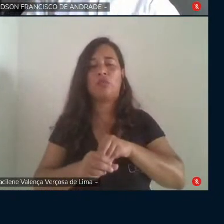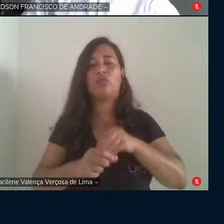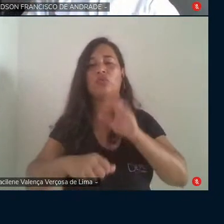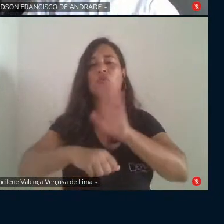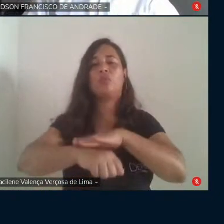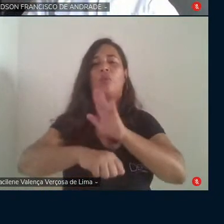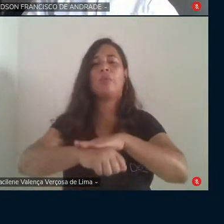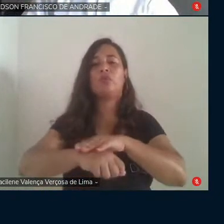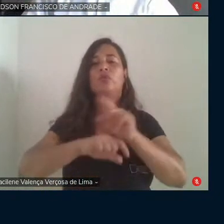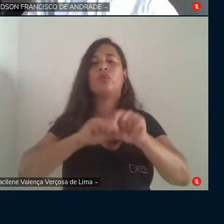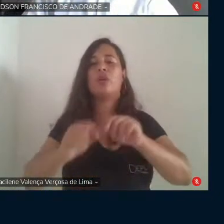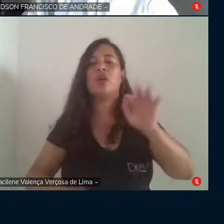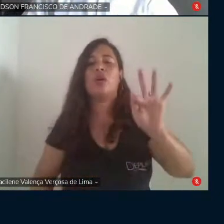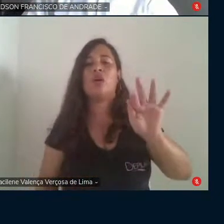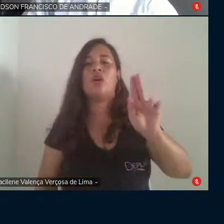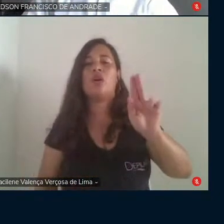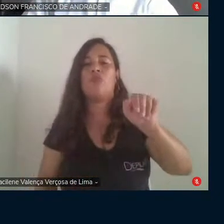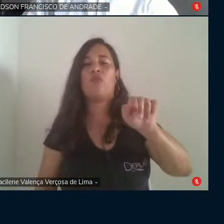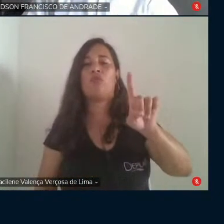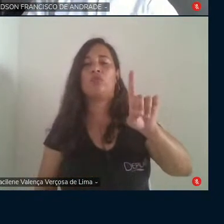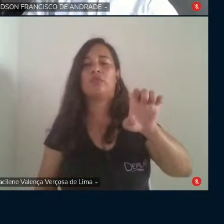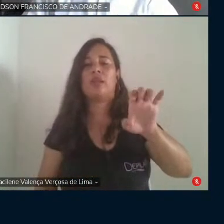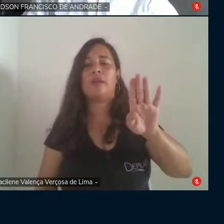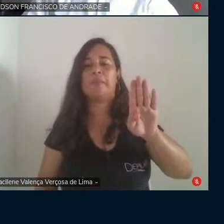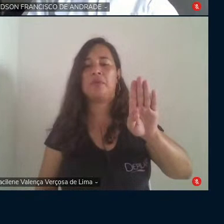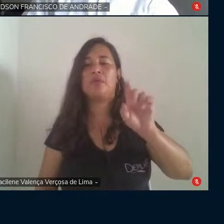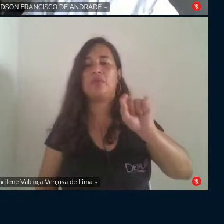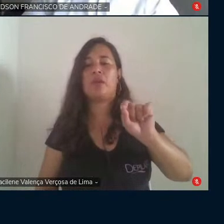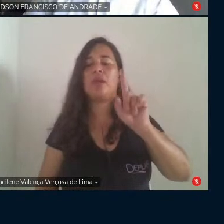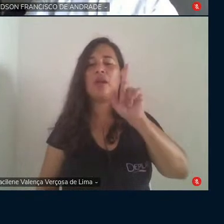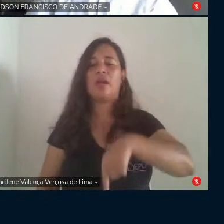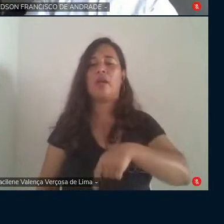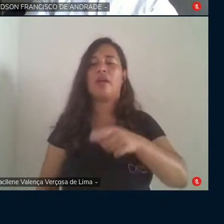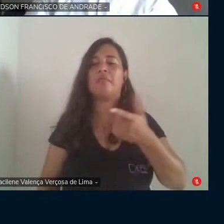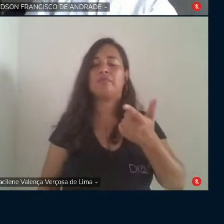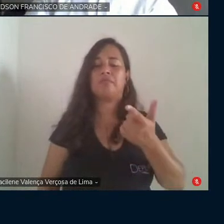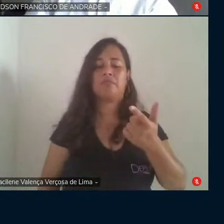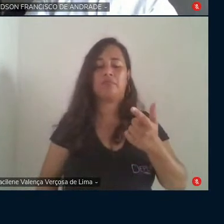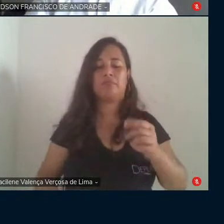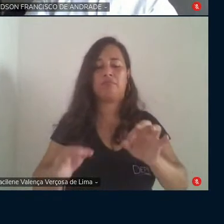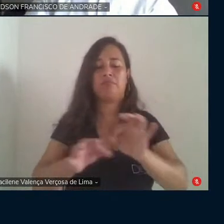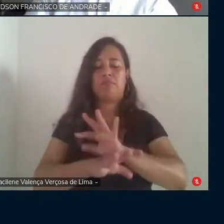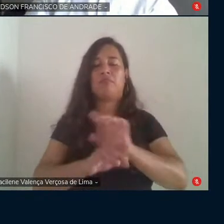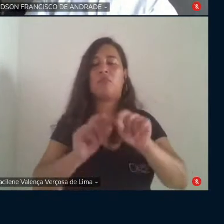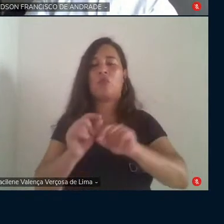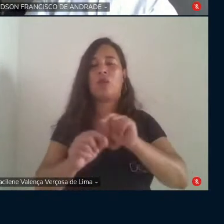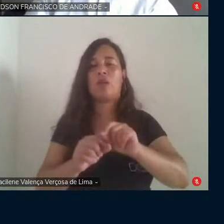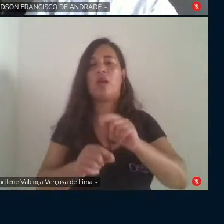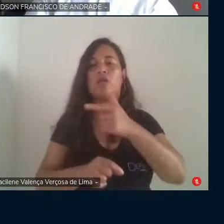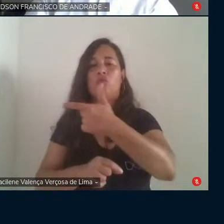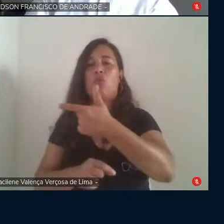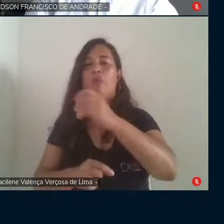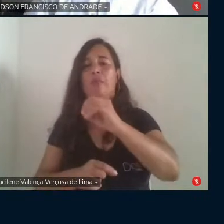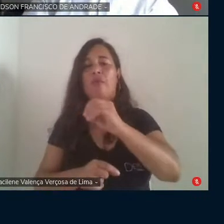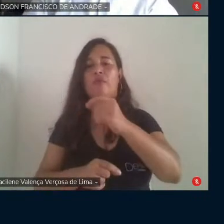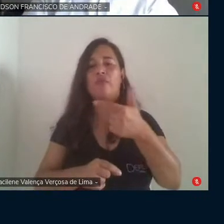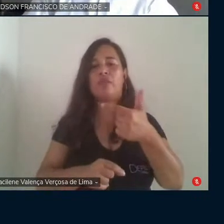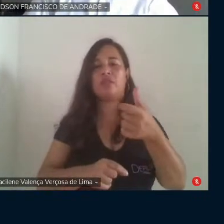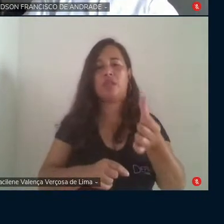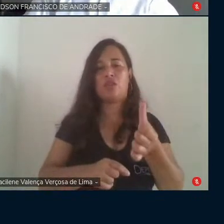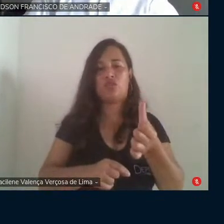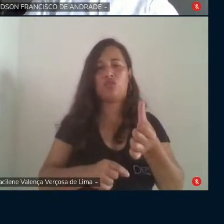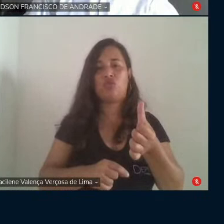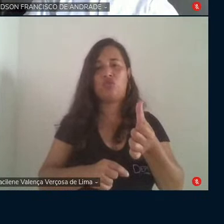que o Fundeb permanente se tornará pleno, que é 2026. Em 2026,